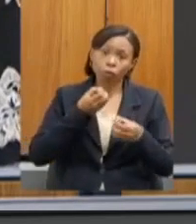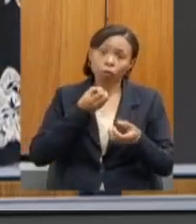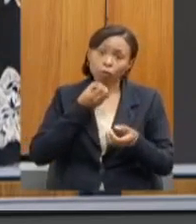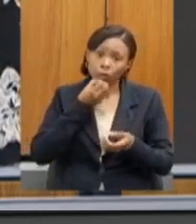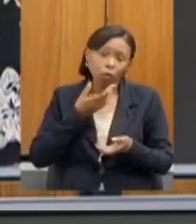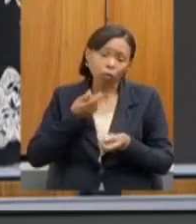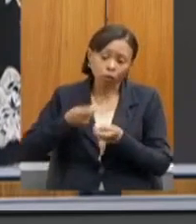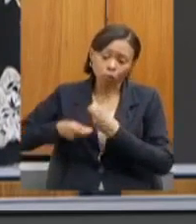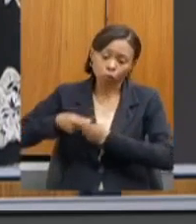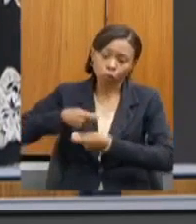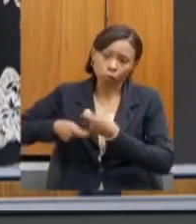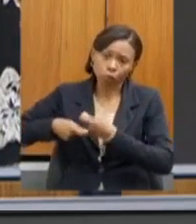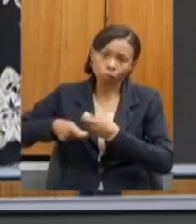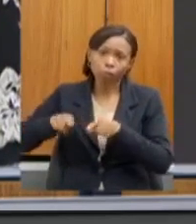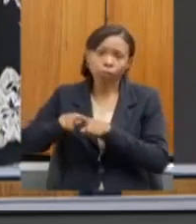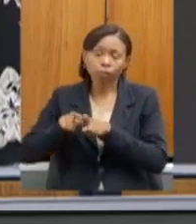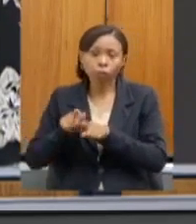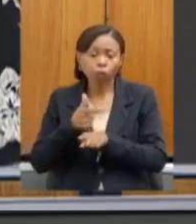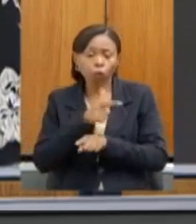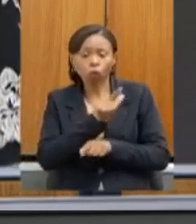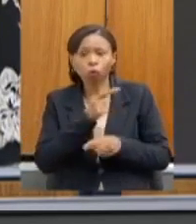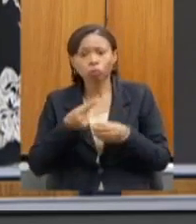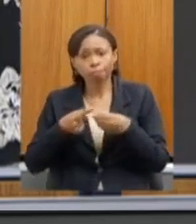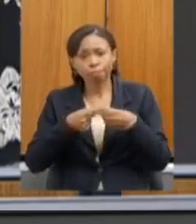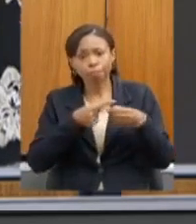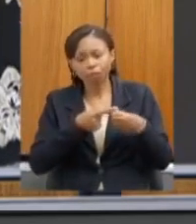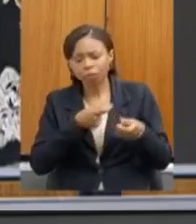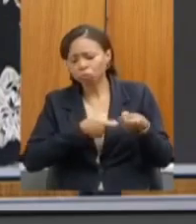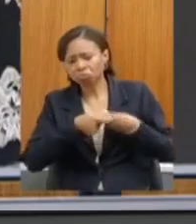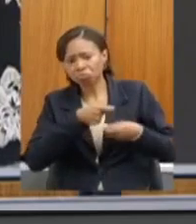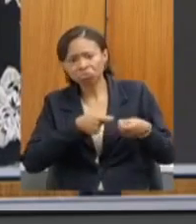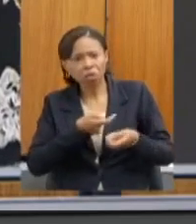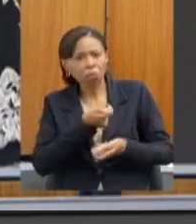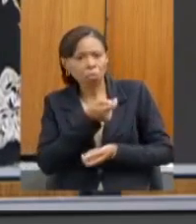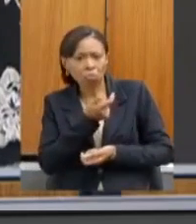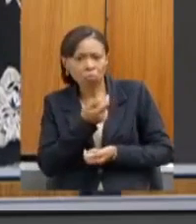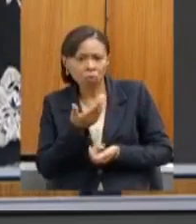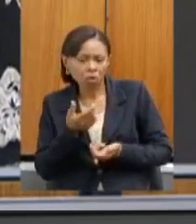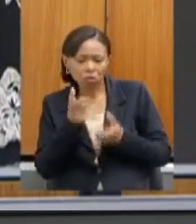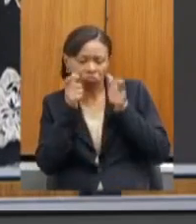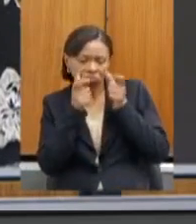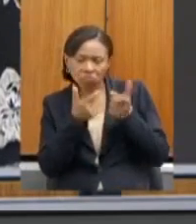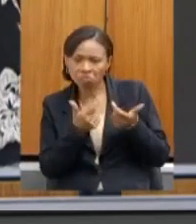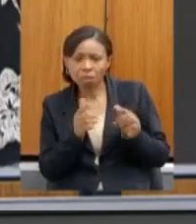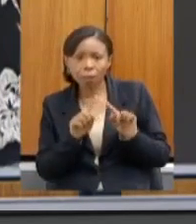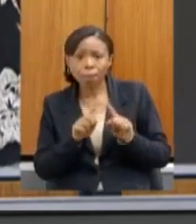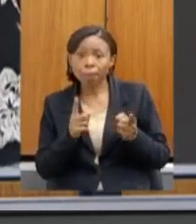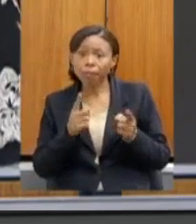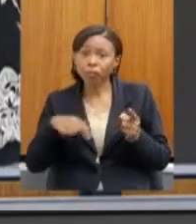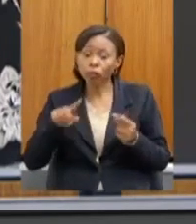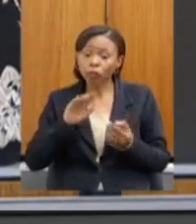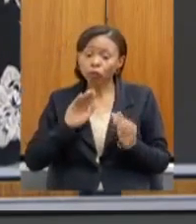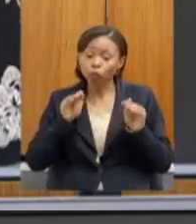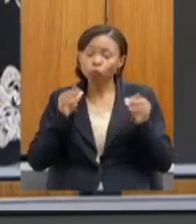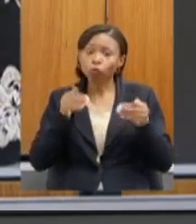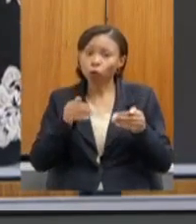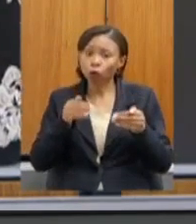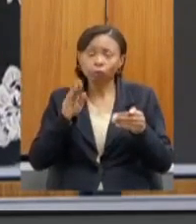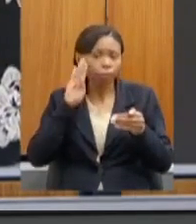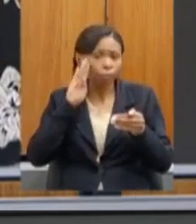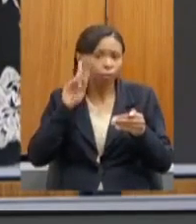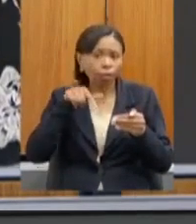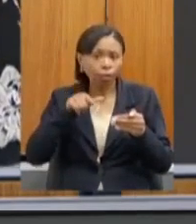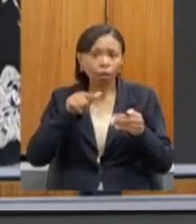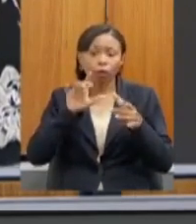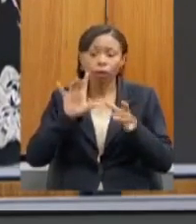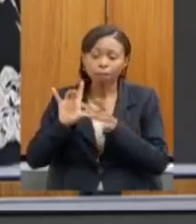municípios que não são tão atrativos do ponto de vista econômico, mas que o nosso foco principal é a universalização, mas para a